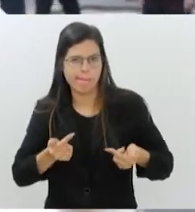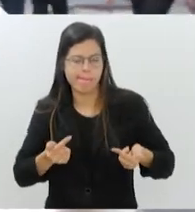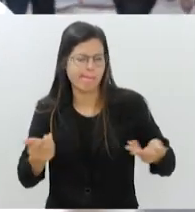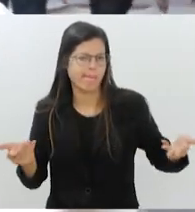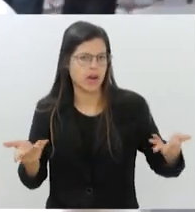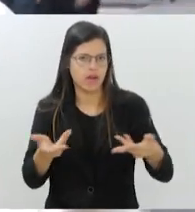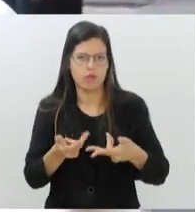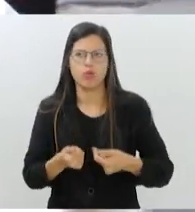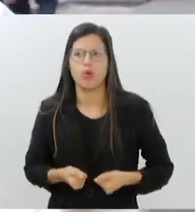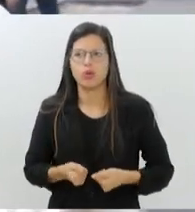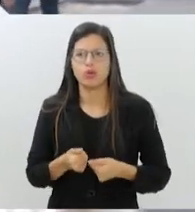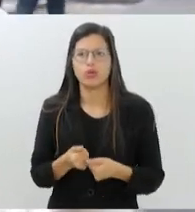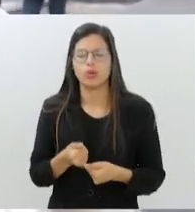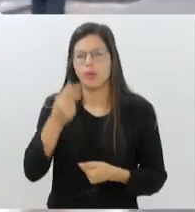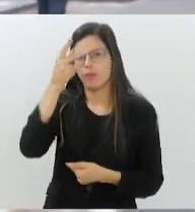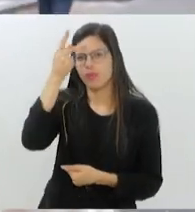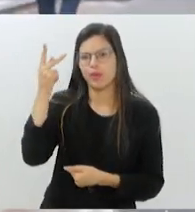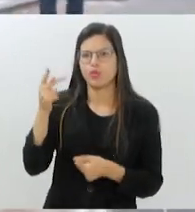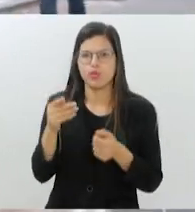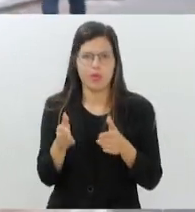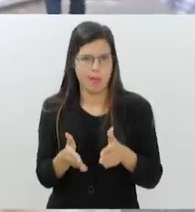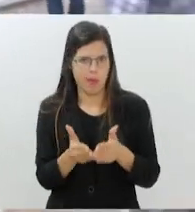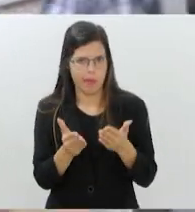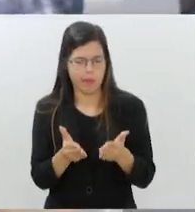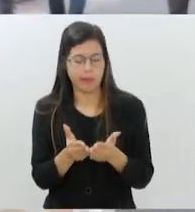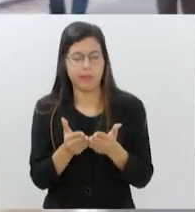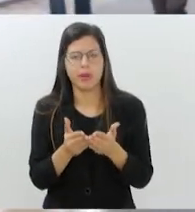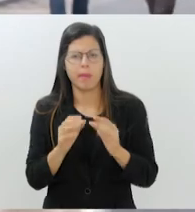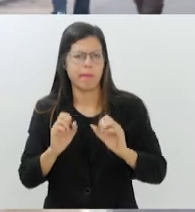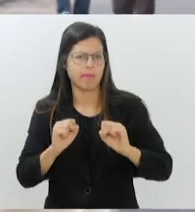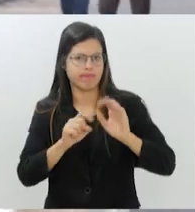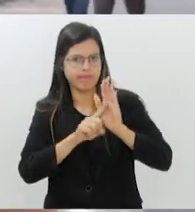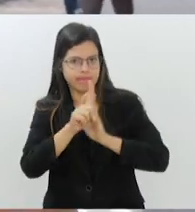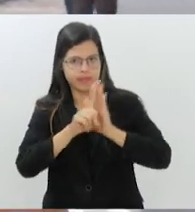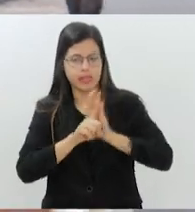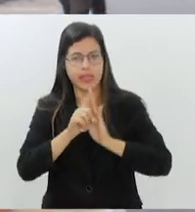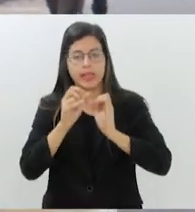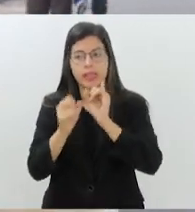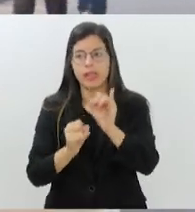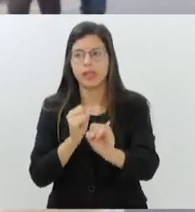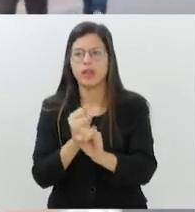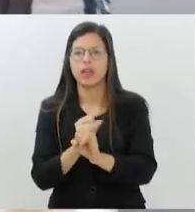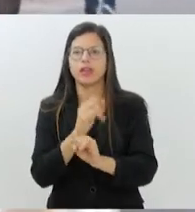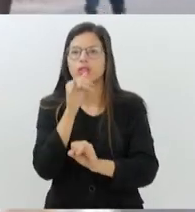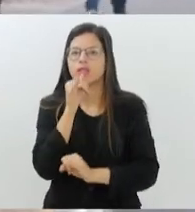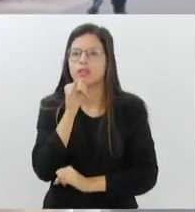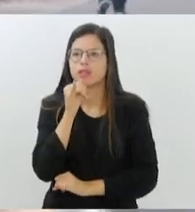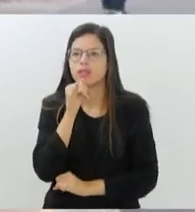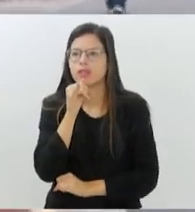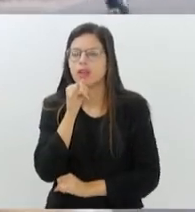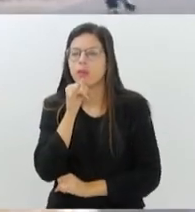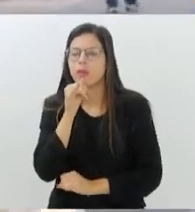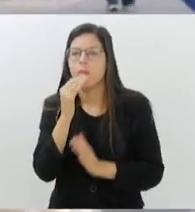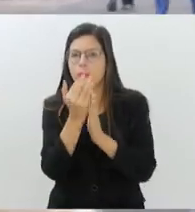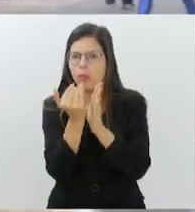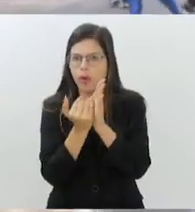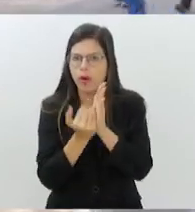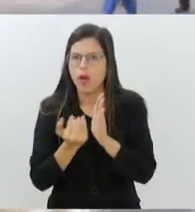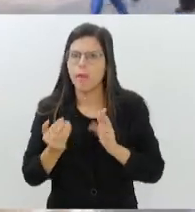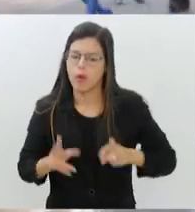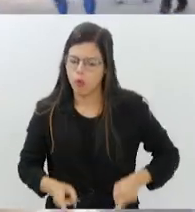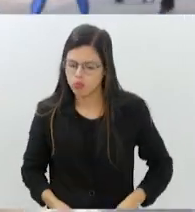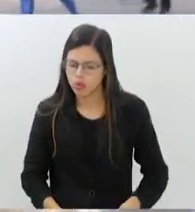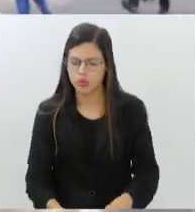para as pessoas menos favorecidas. E você pode pesquisar na internet, pode pesquisar, por exemplo, o programa Seguir em Frente da Prefeitura, que está sendo feito